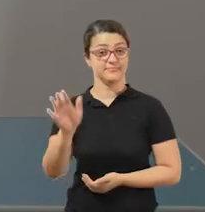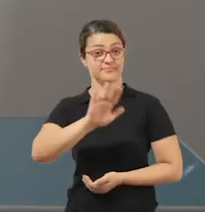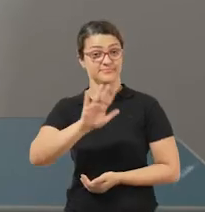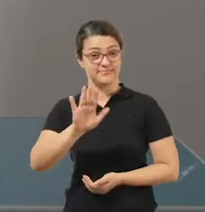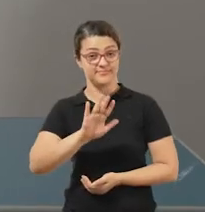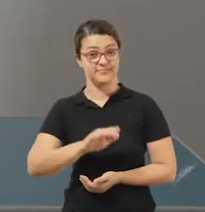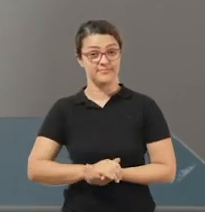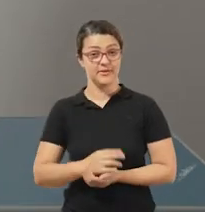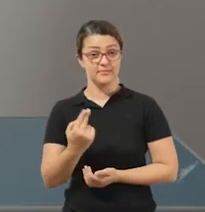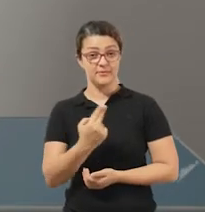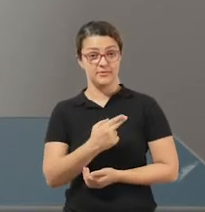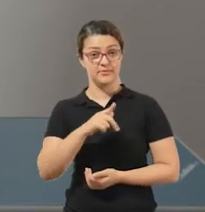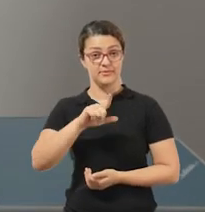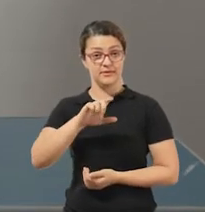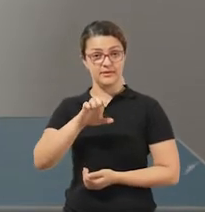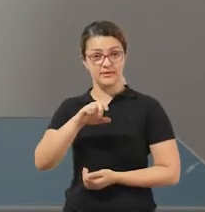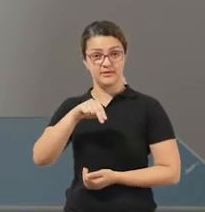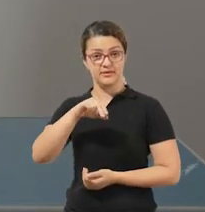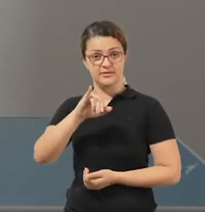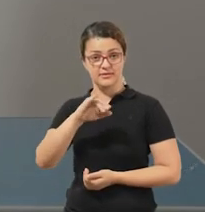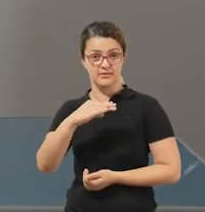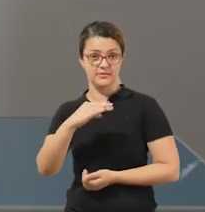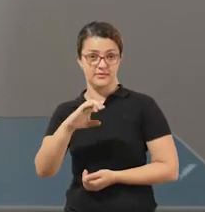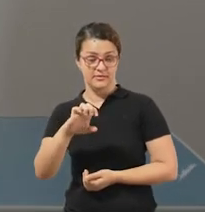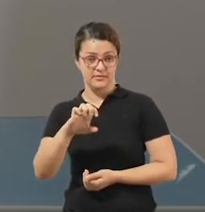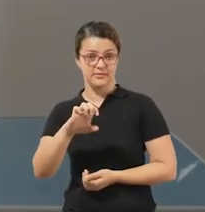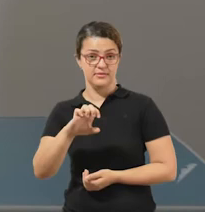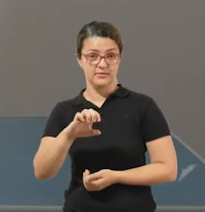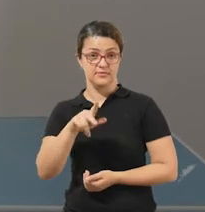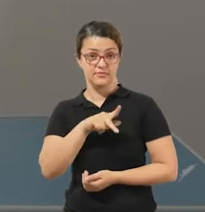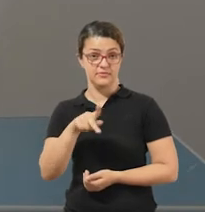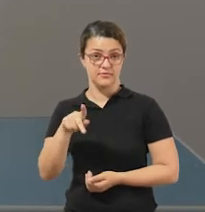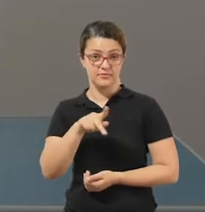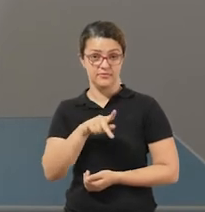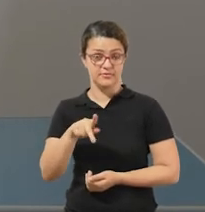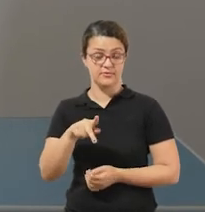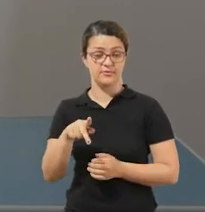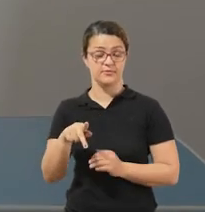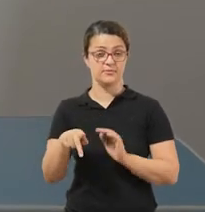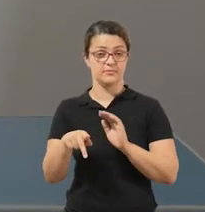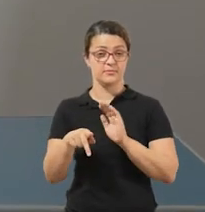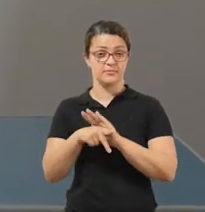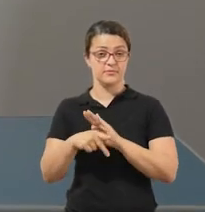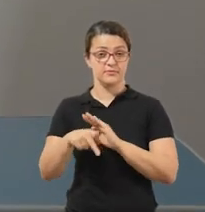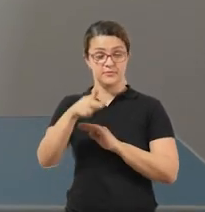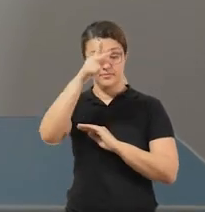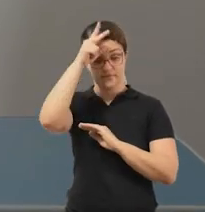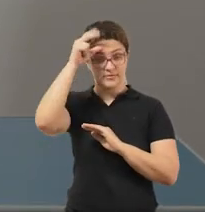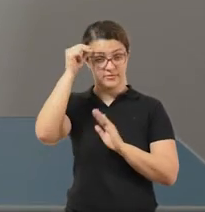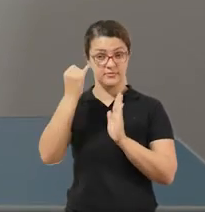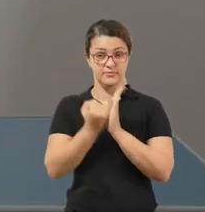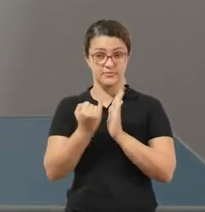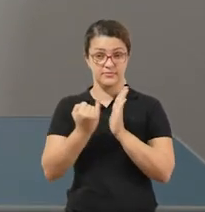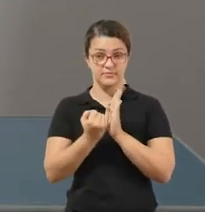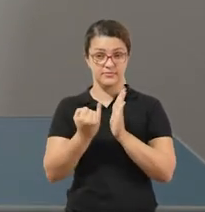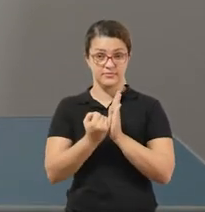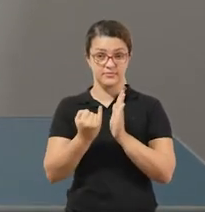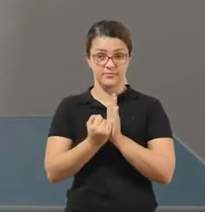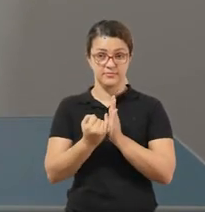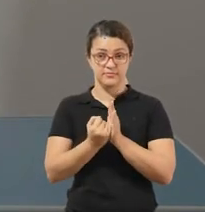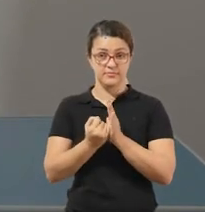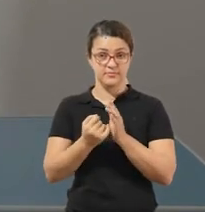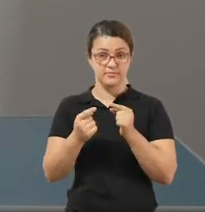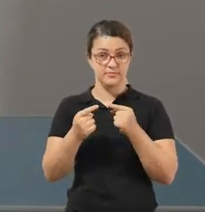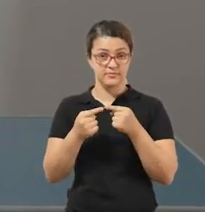Olá, meu nome é Lenice, eu sou professora da Rede Municipal de Itapevi e hoje vim falar um pouquinho para vocês sobre as atividades da